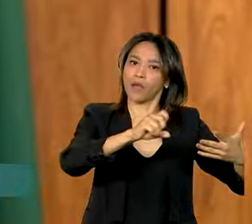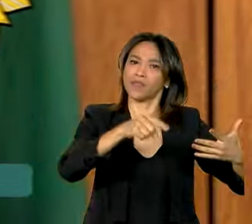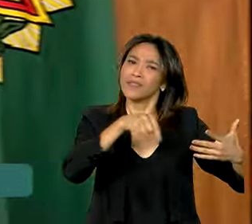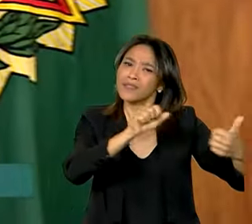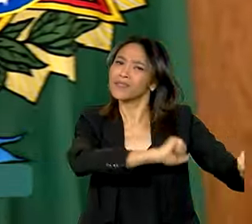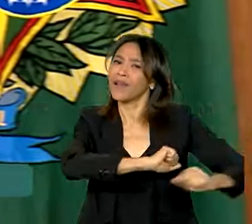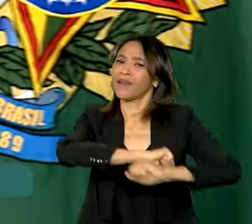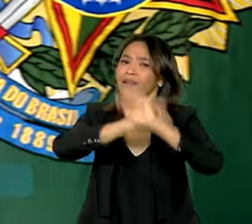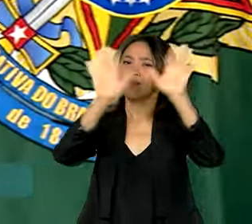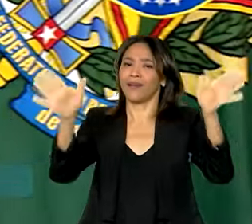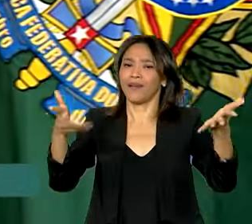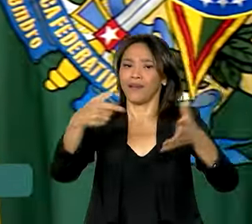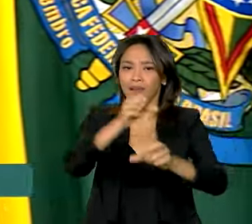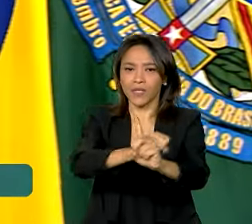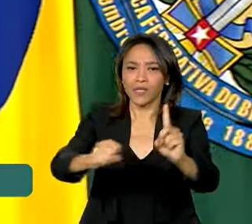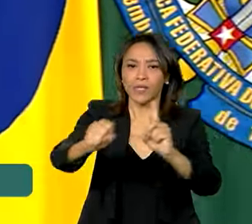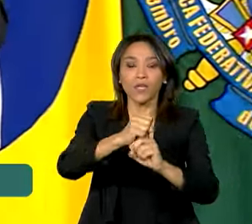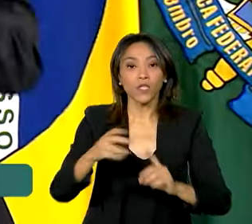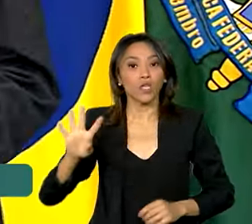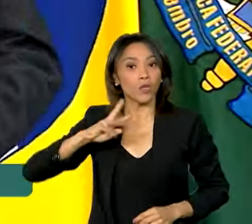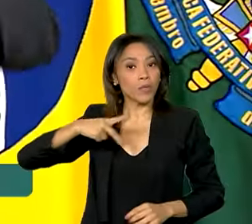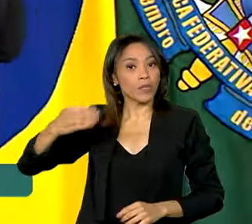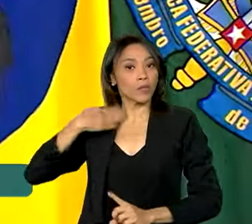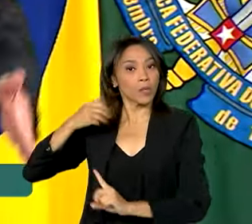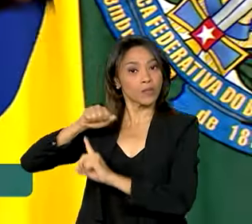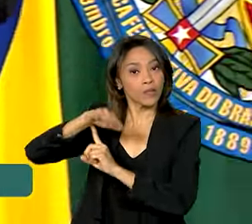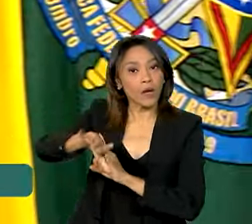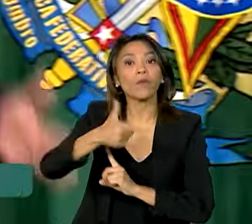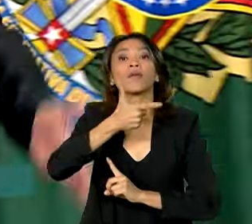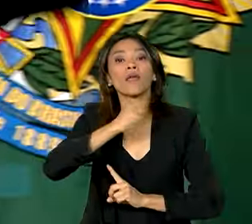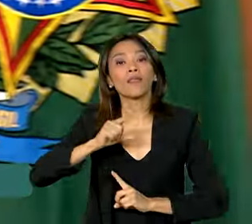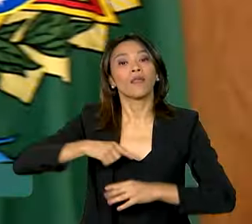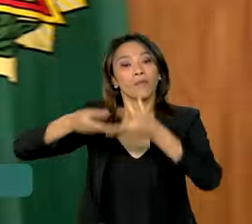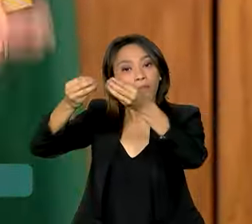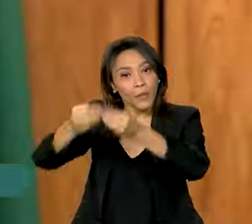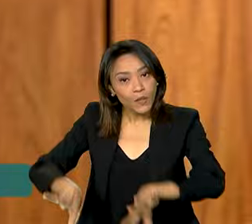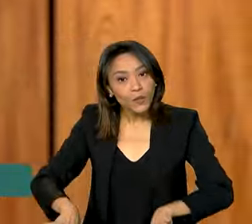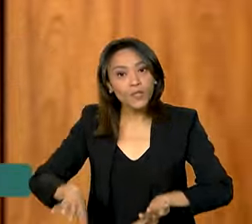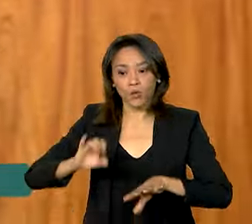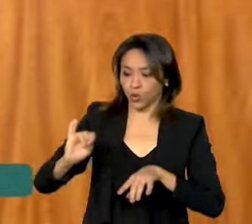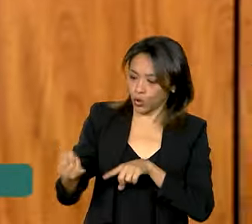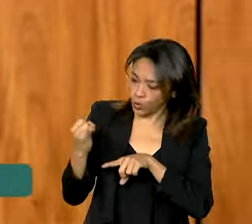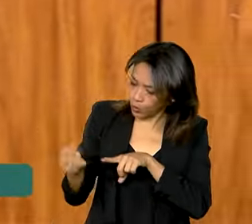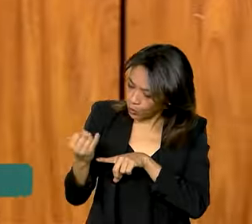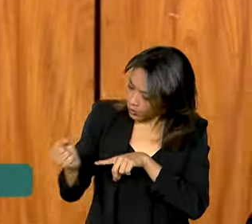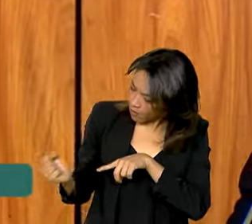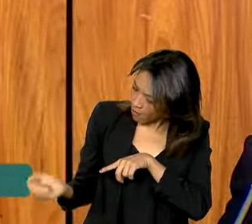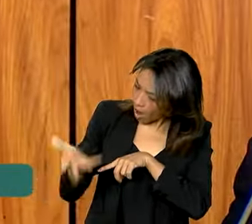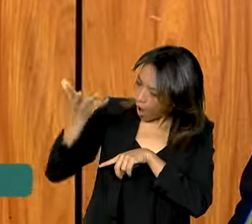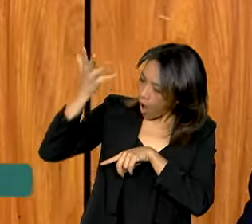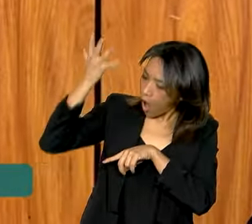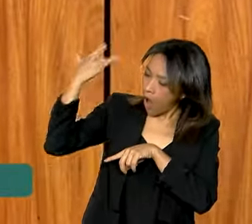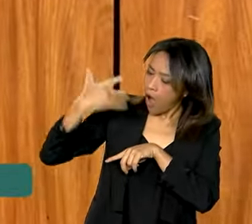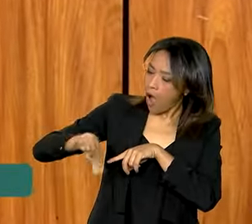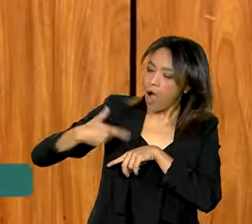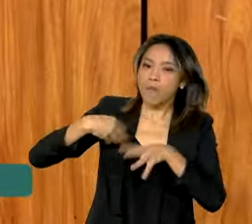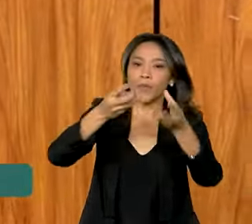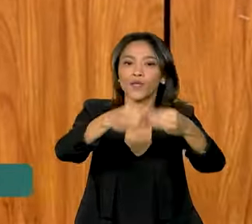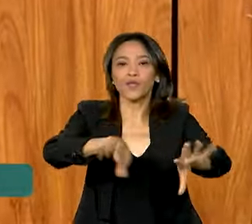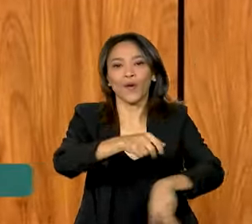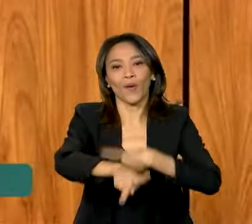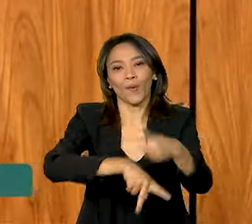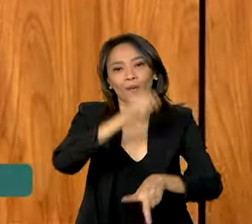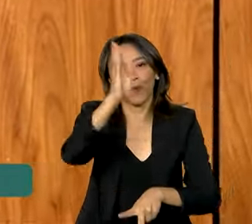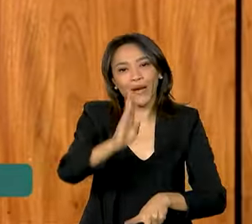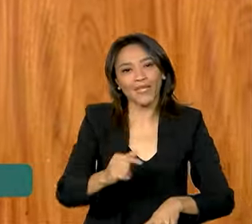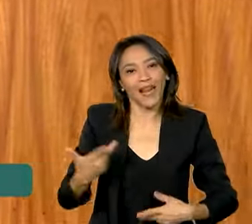E o presidente do Banco Central tem que saber que quem perde dinheiro com essa taxa de juros alta é o povo brasileiro. São